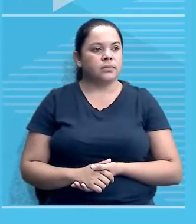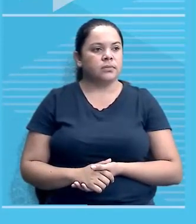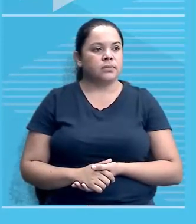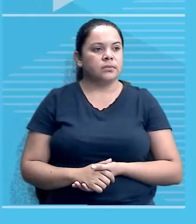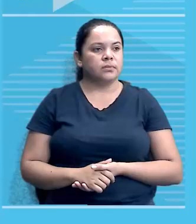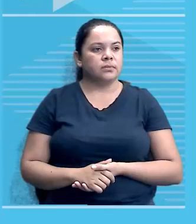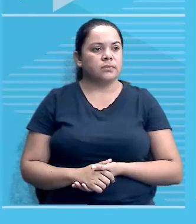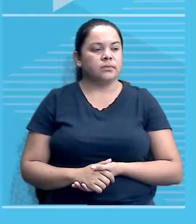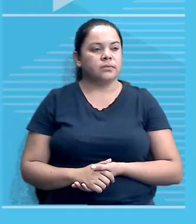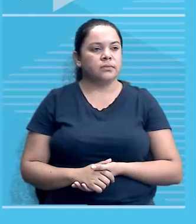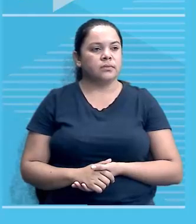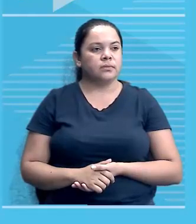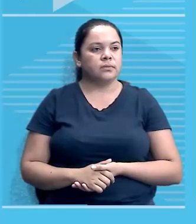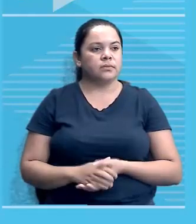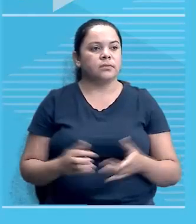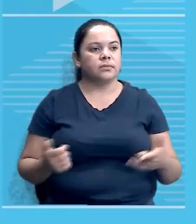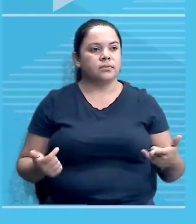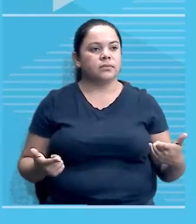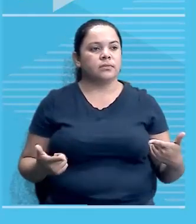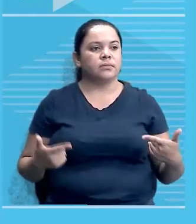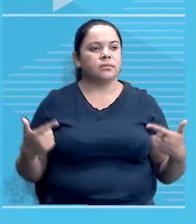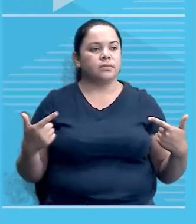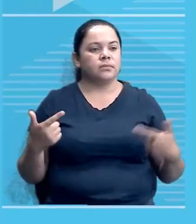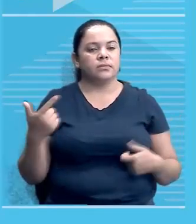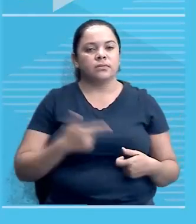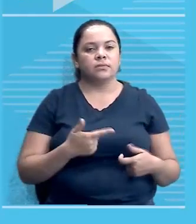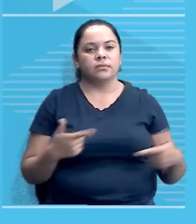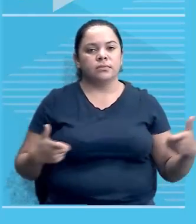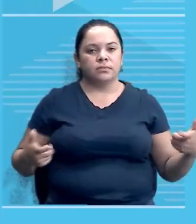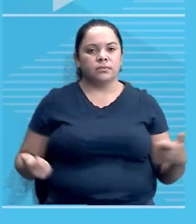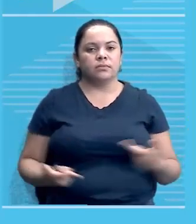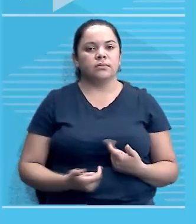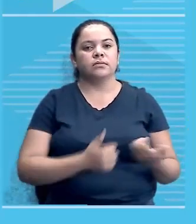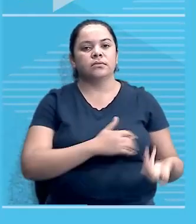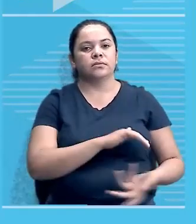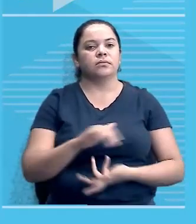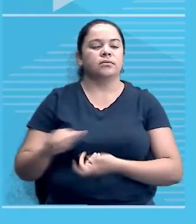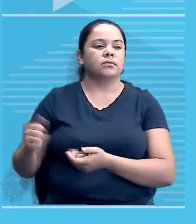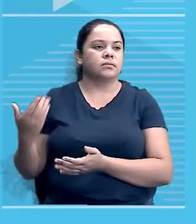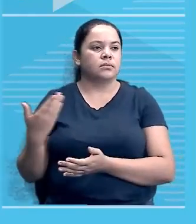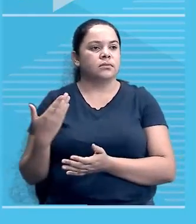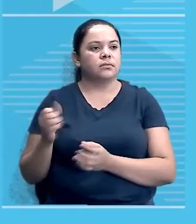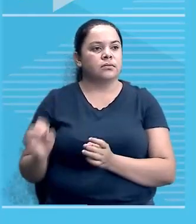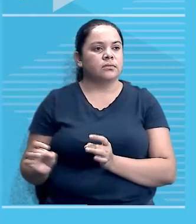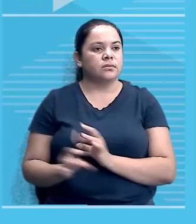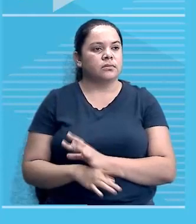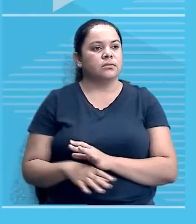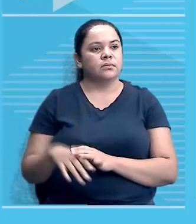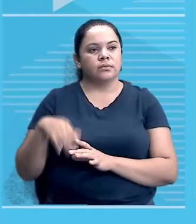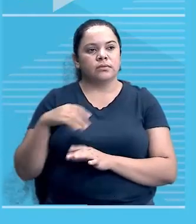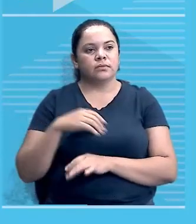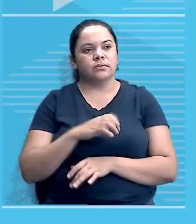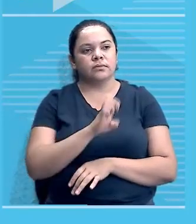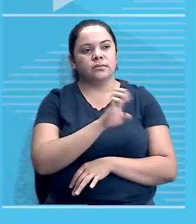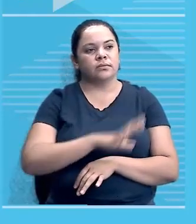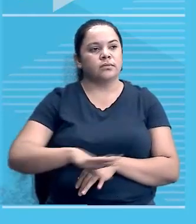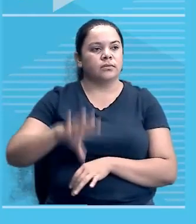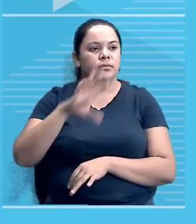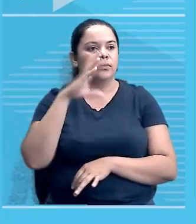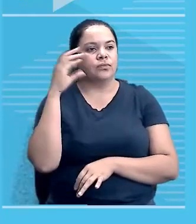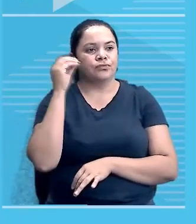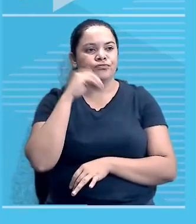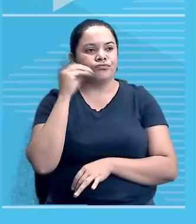depois da Segunda Guerra Mundial, galera, a Europa estava enfraquecida economicamente e passava